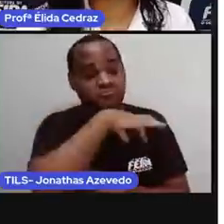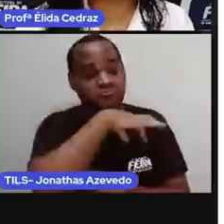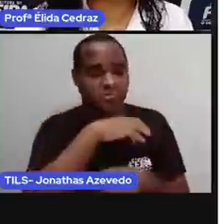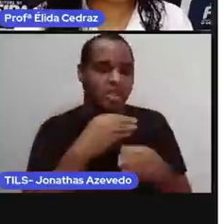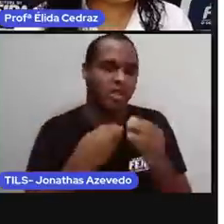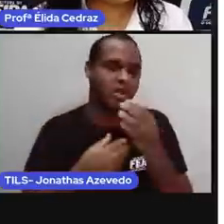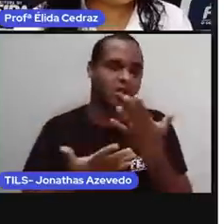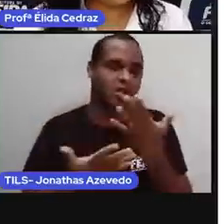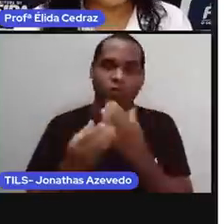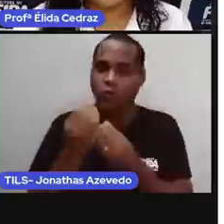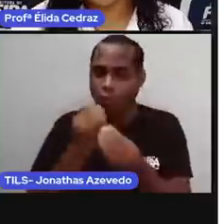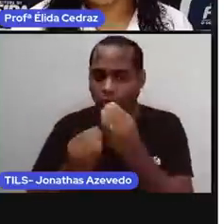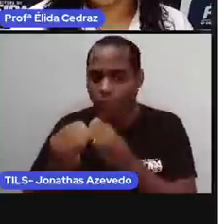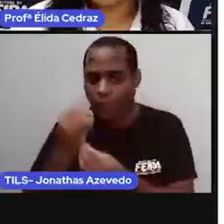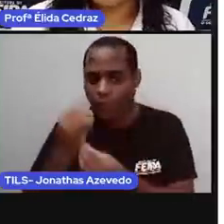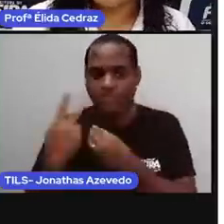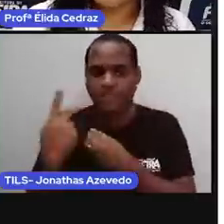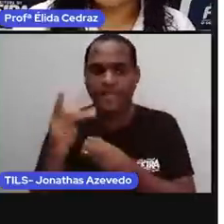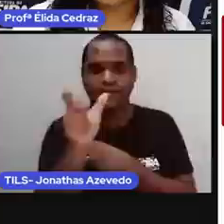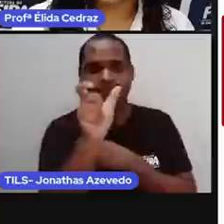acordo com a sua espécie.